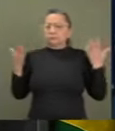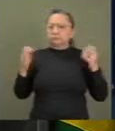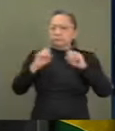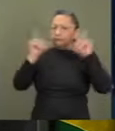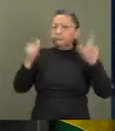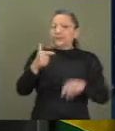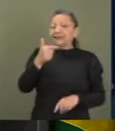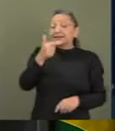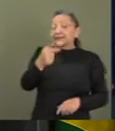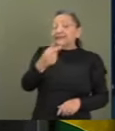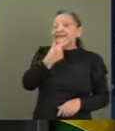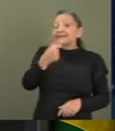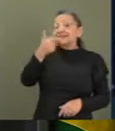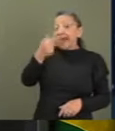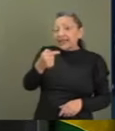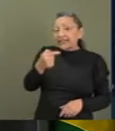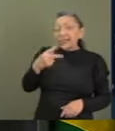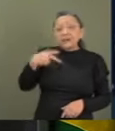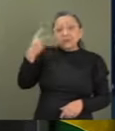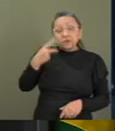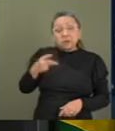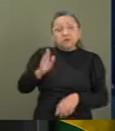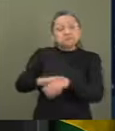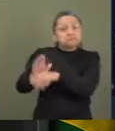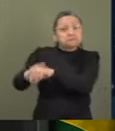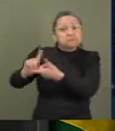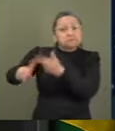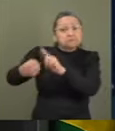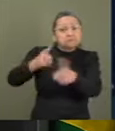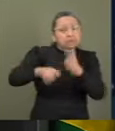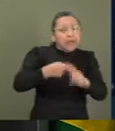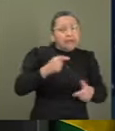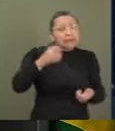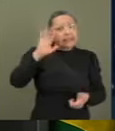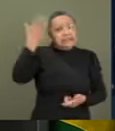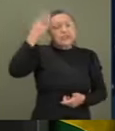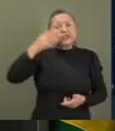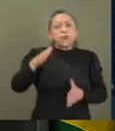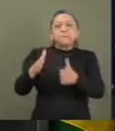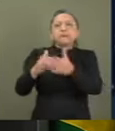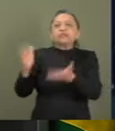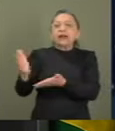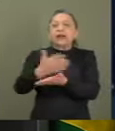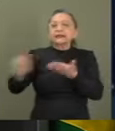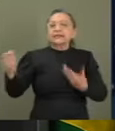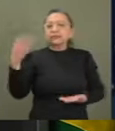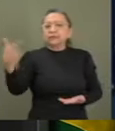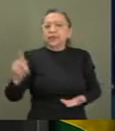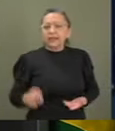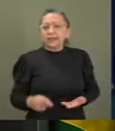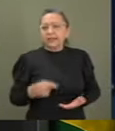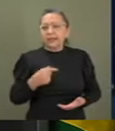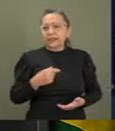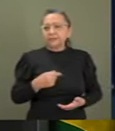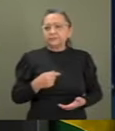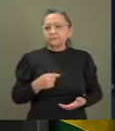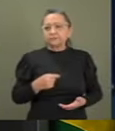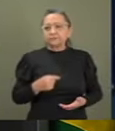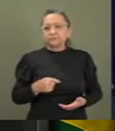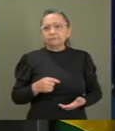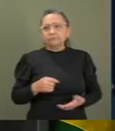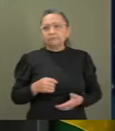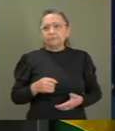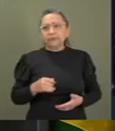decidiram pedir a caçação do prefeito, acatando denúncia feita por uma munícipe que